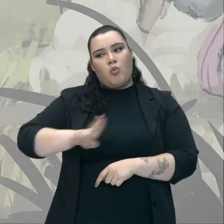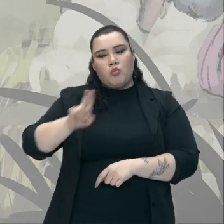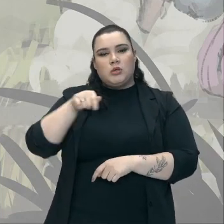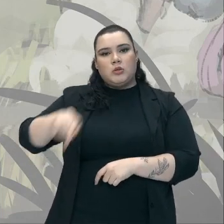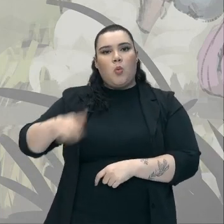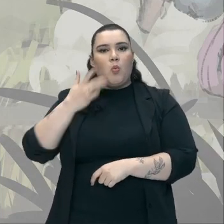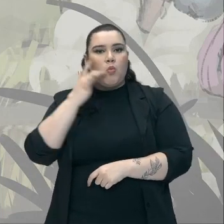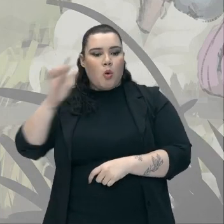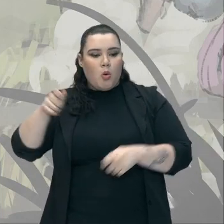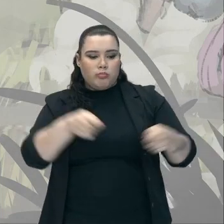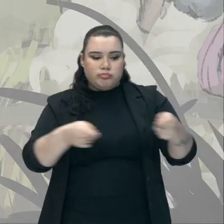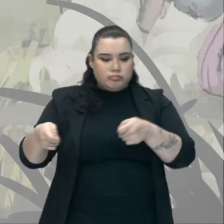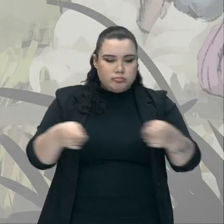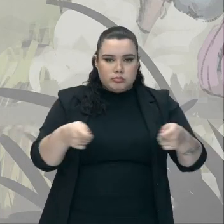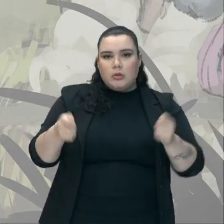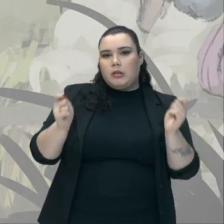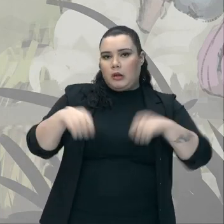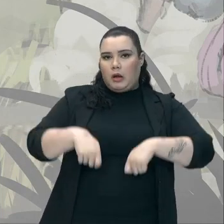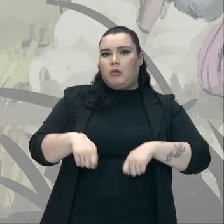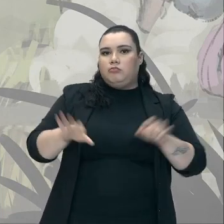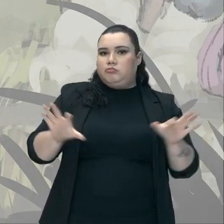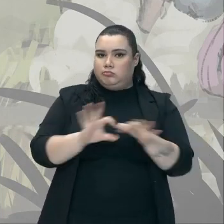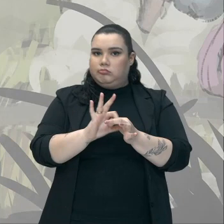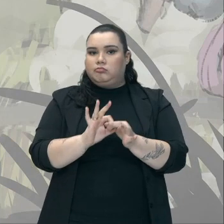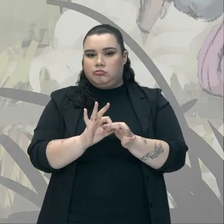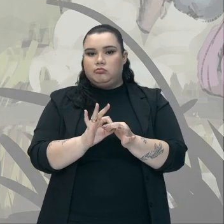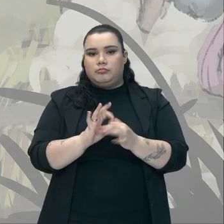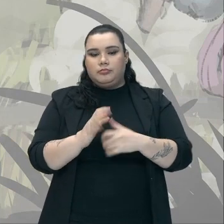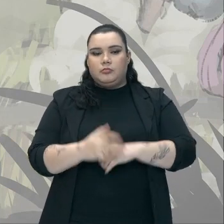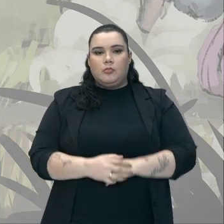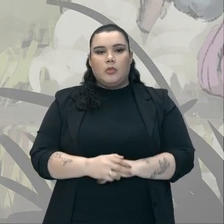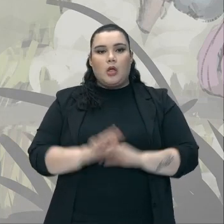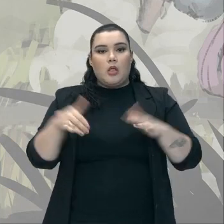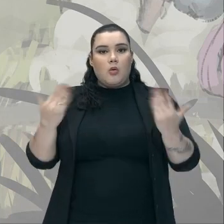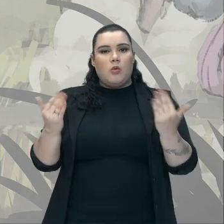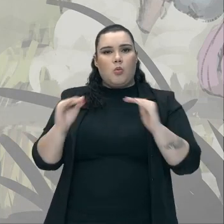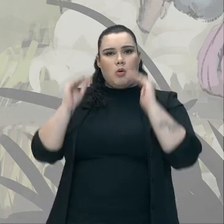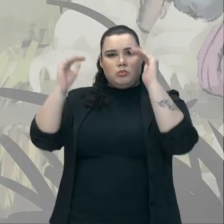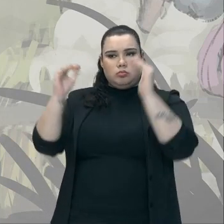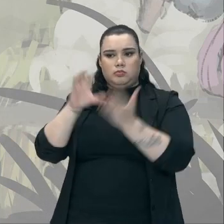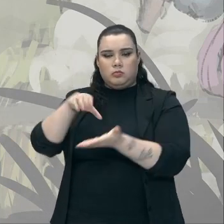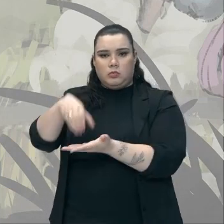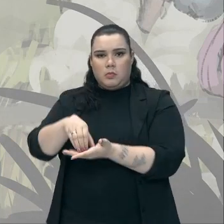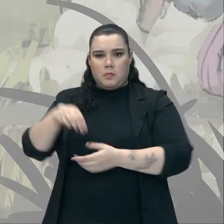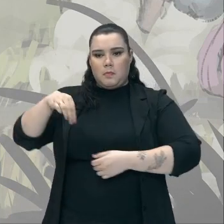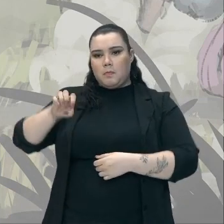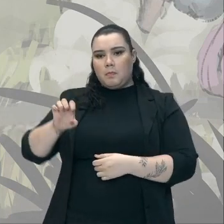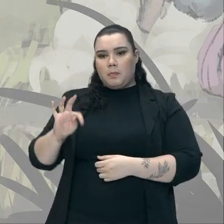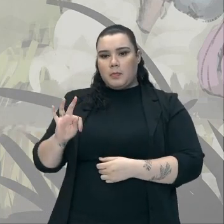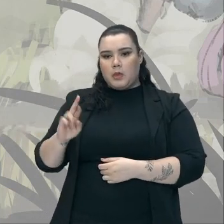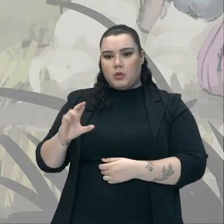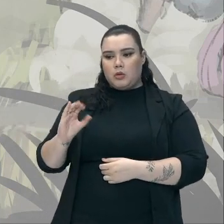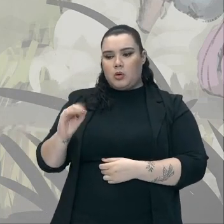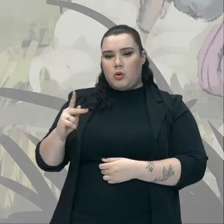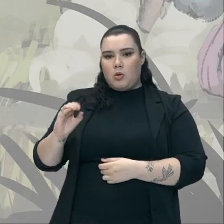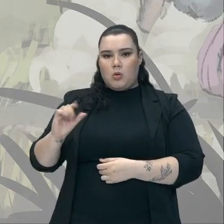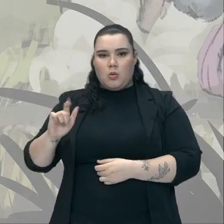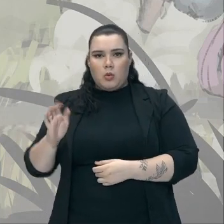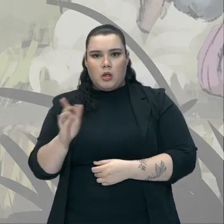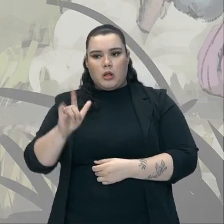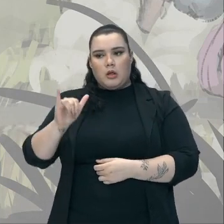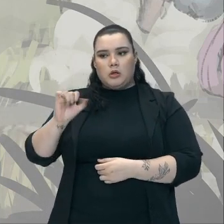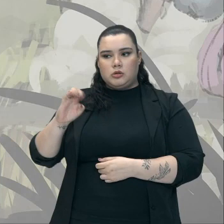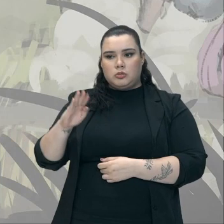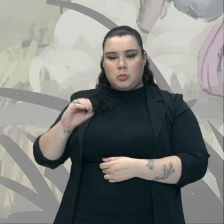Metropolitano No caso É a metrópole Lisboa Viu então A oportunidade De faturar Mais e mais E mais E mais